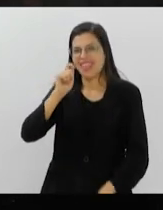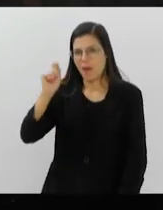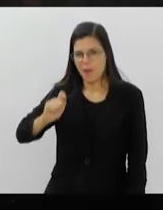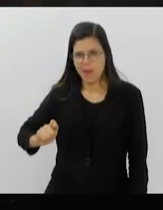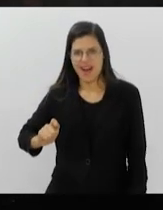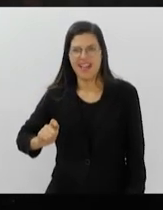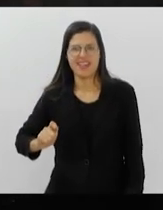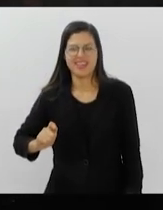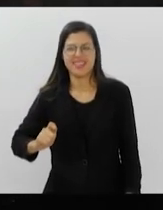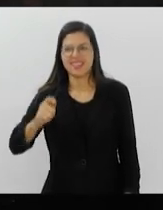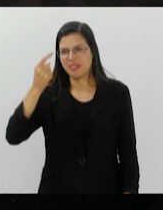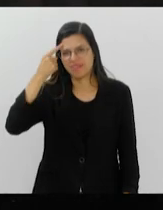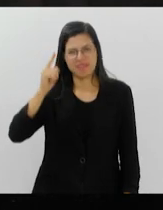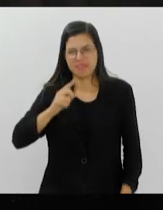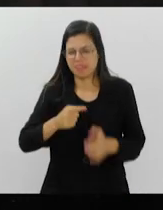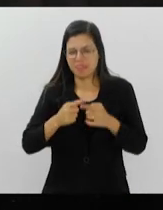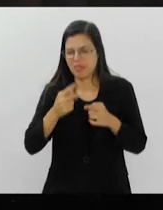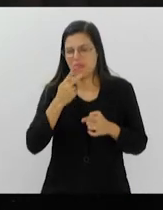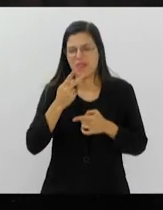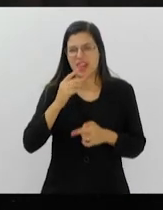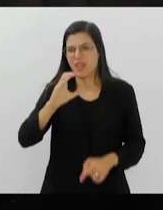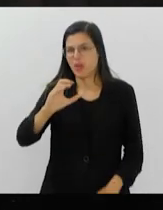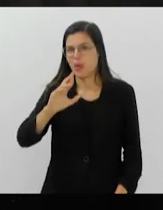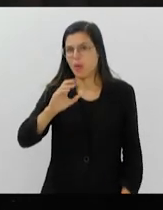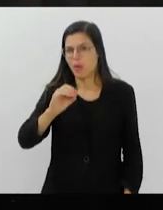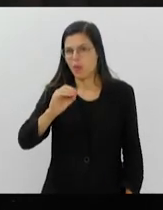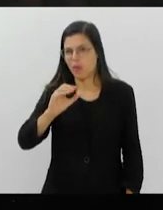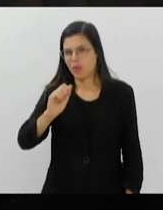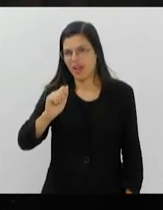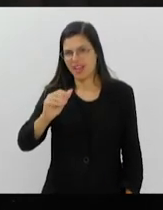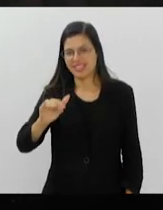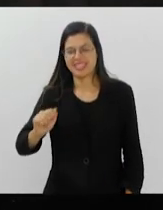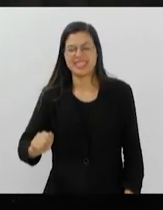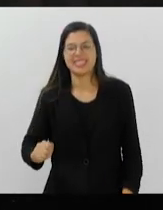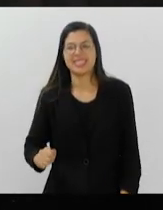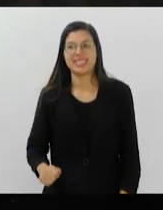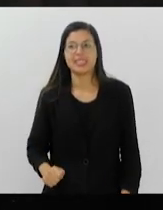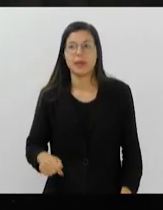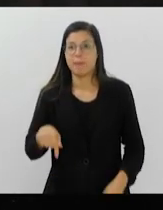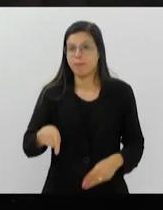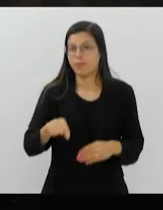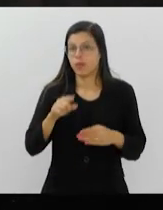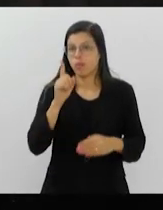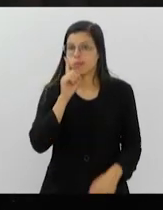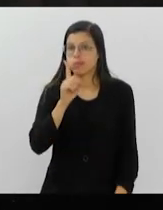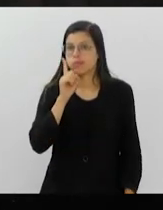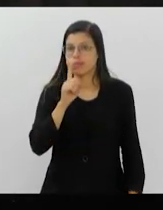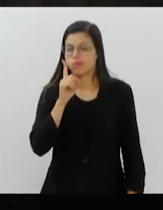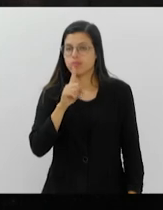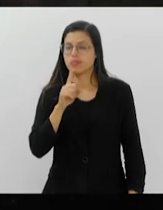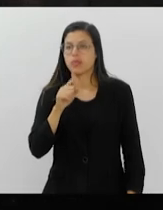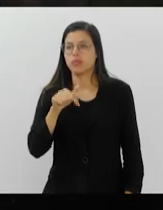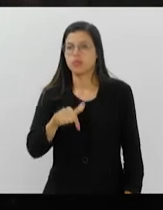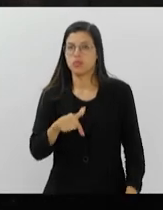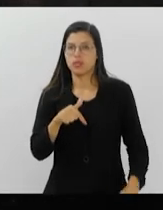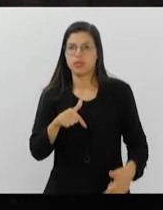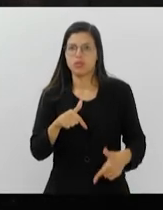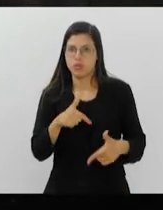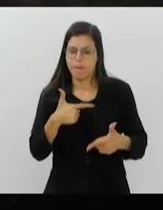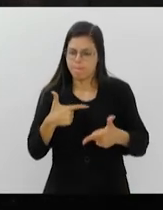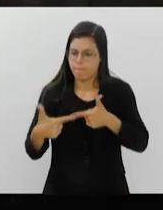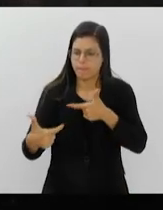a invasão da Rússia à Ucrânia, que quem sustenta militarmente e pecuniariamente,